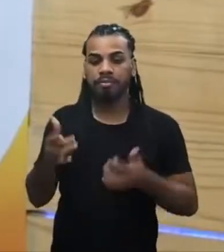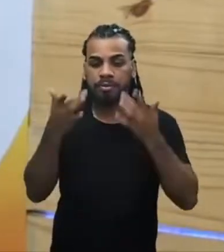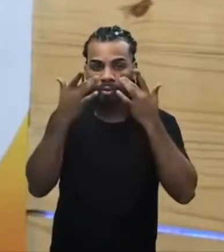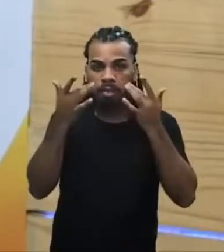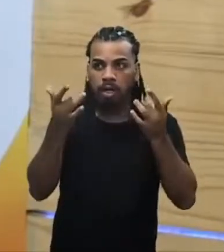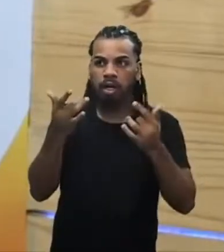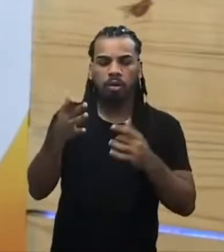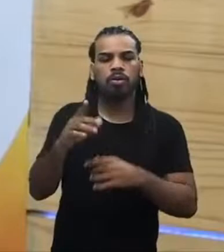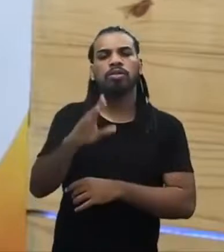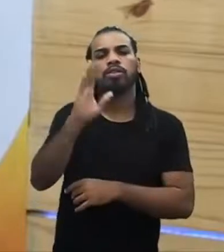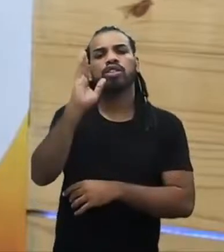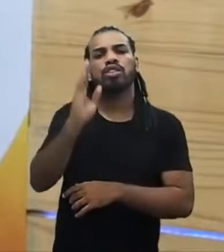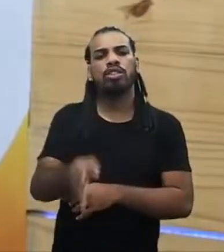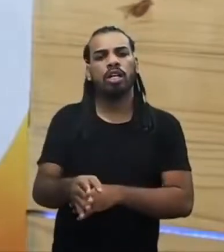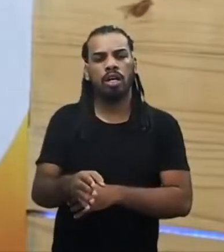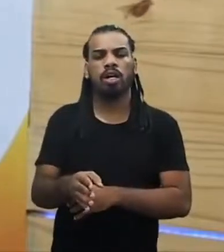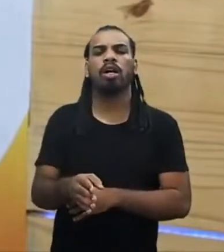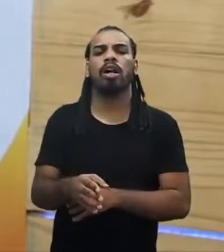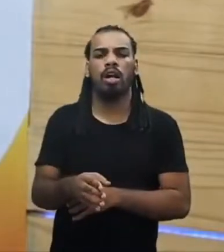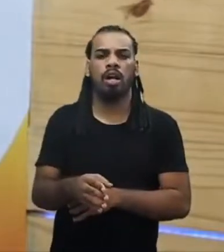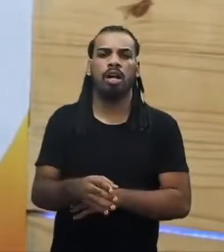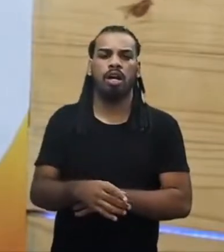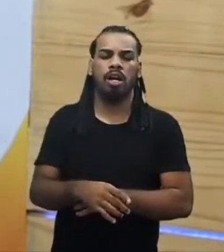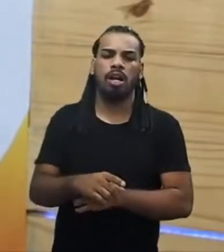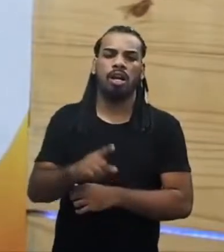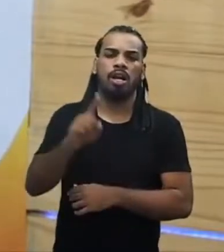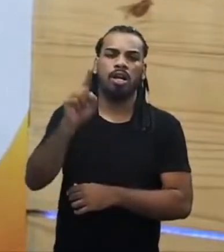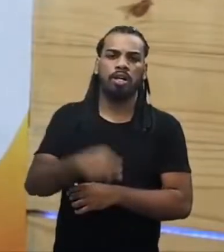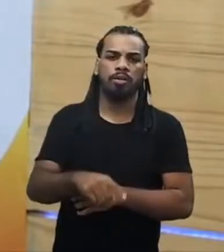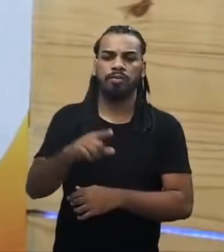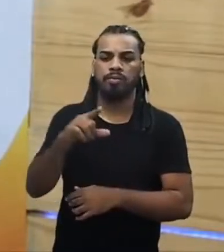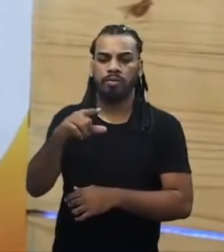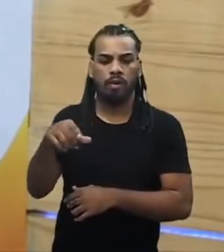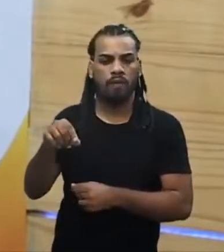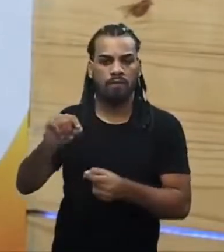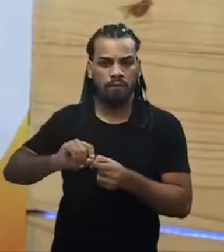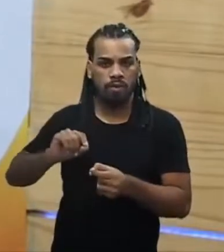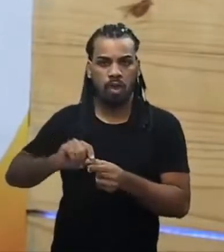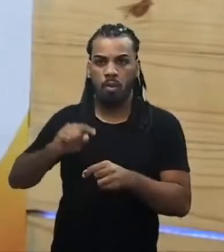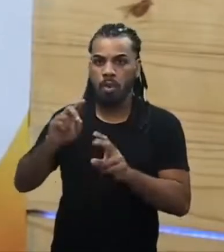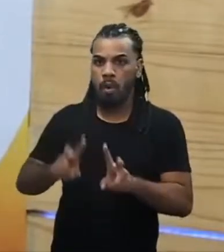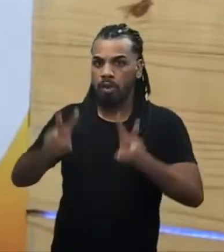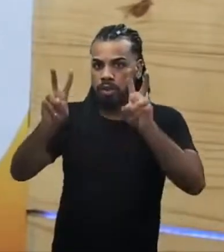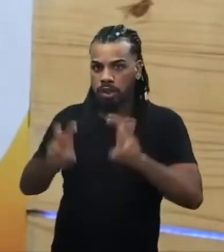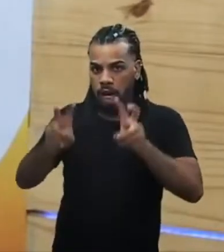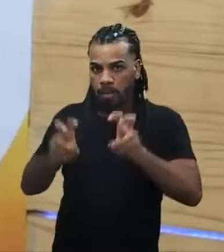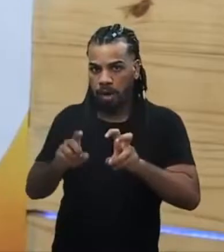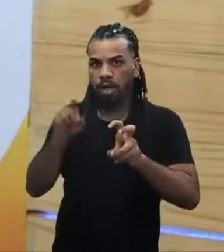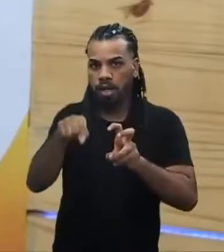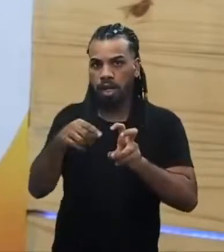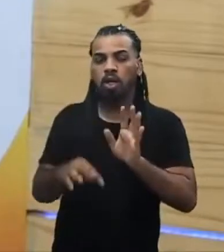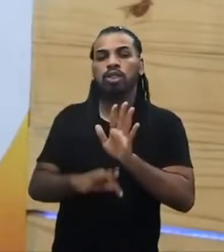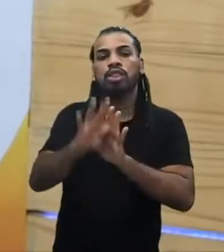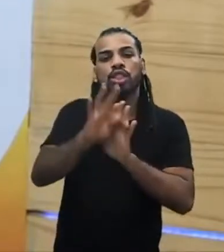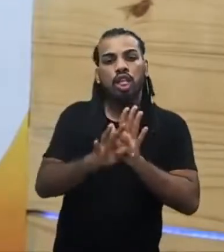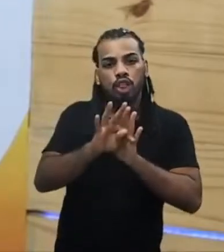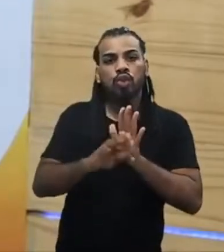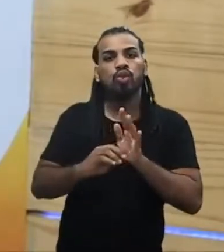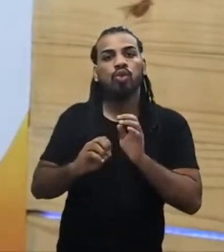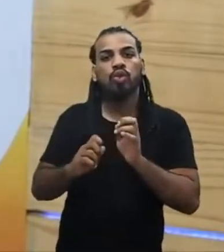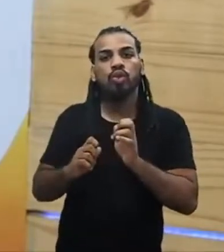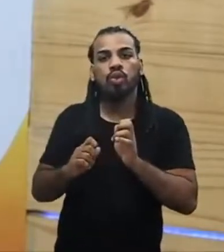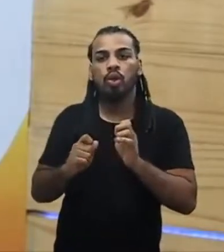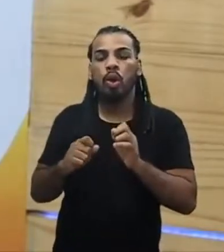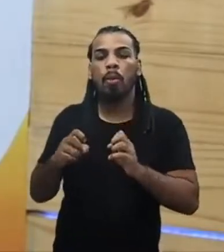já numa questão que fazia uma alusão, uma abordagem ao tema através do texto do